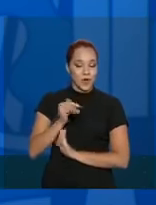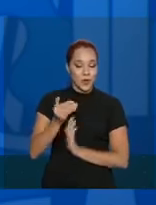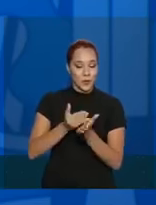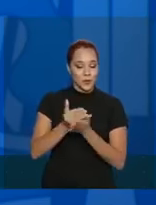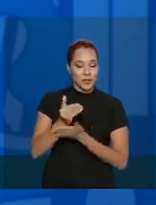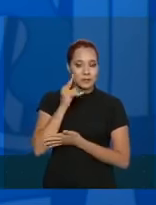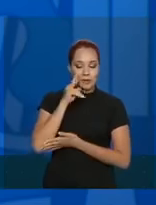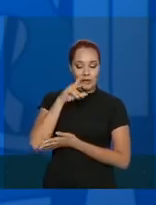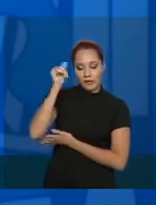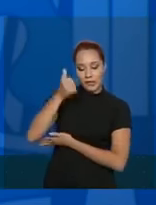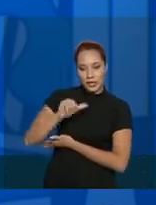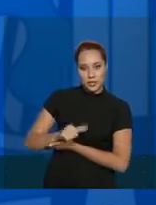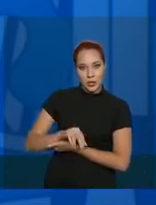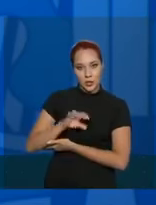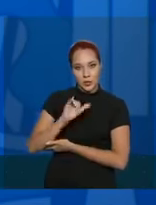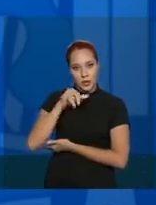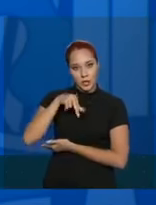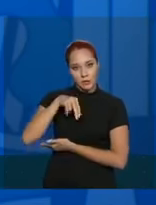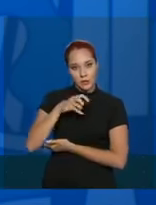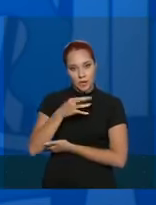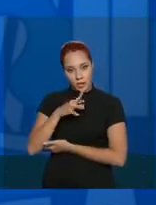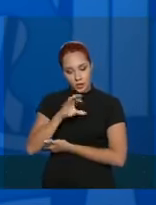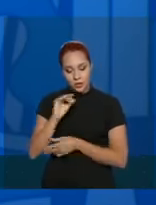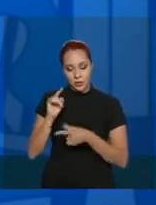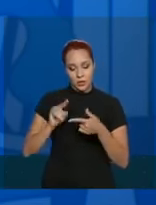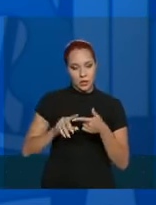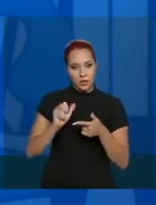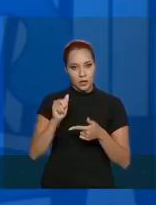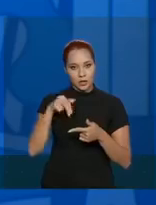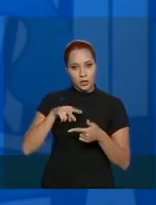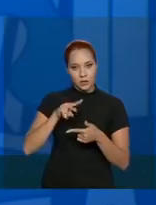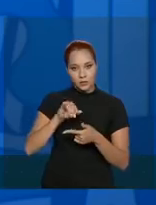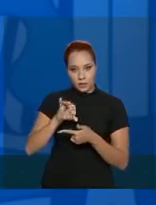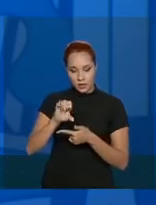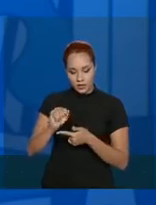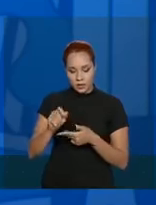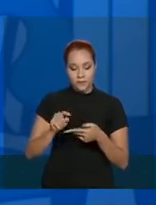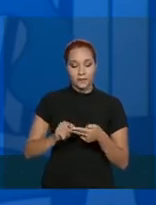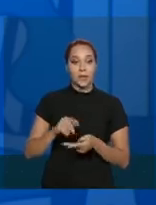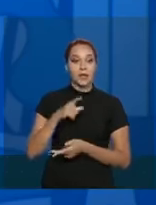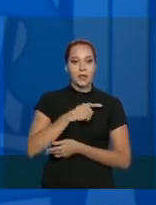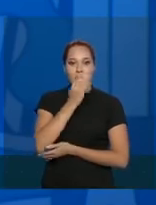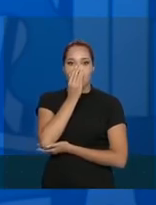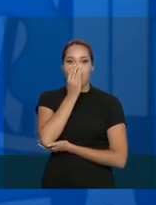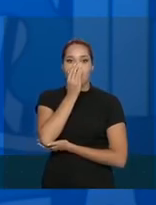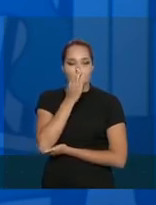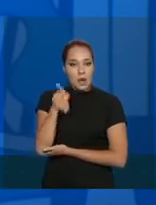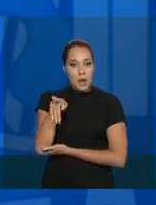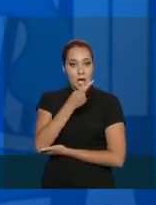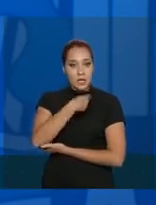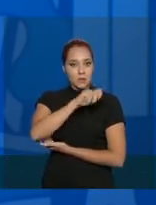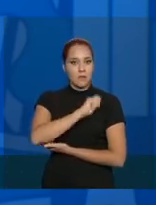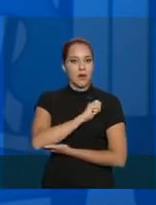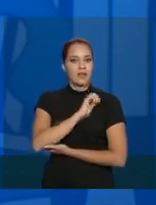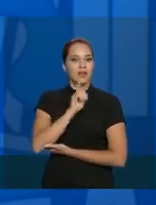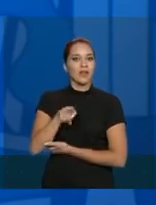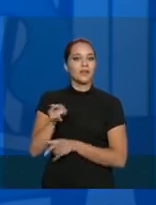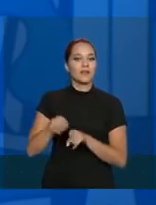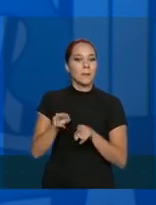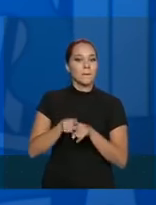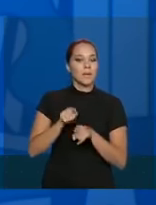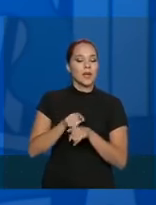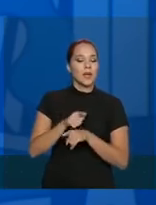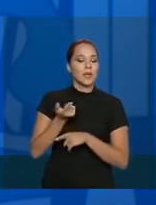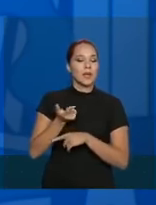pela avaliação do Inmetro e Anvisa. Existe um ventilador na Espanha, feito pela Nissan, que é também um